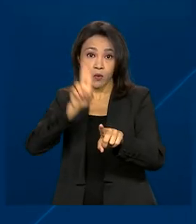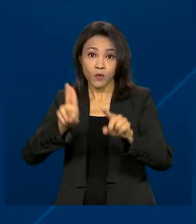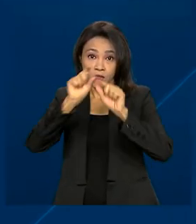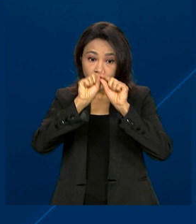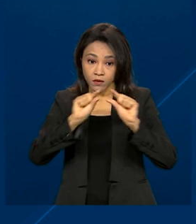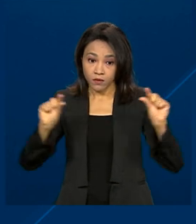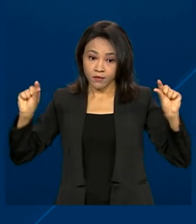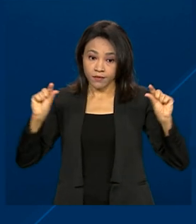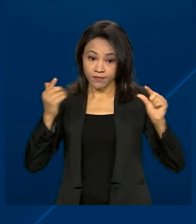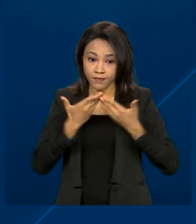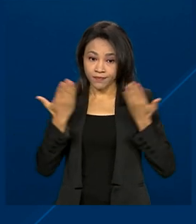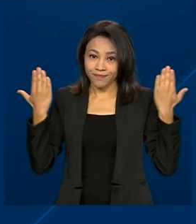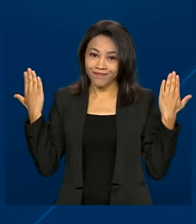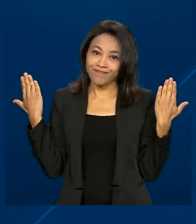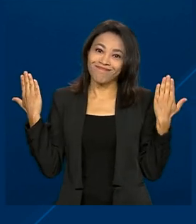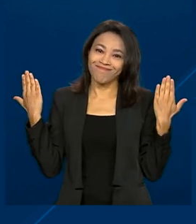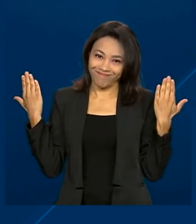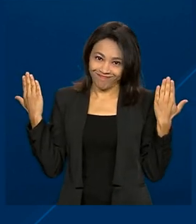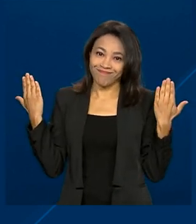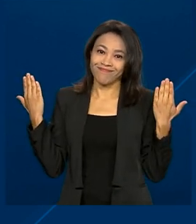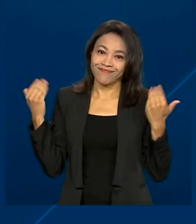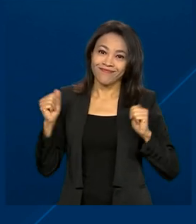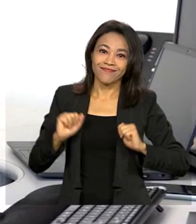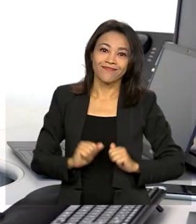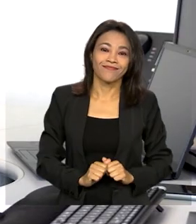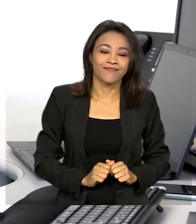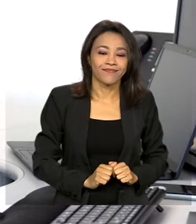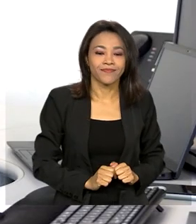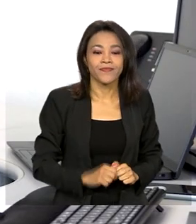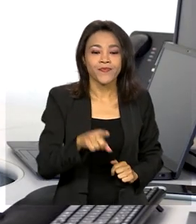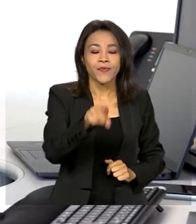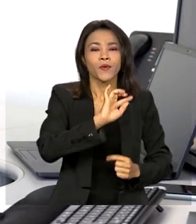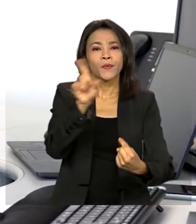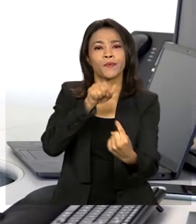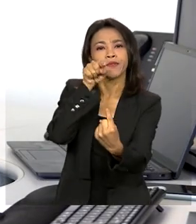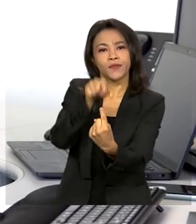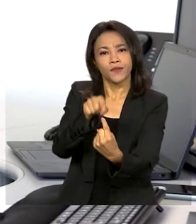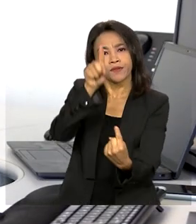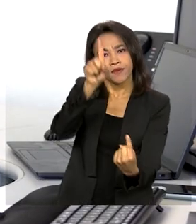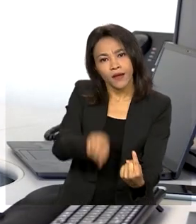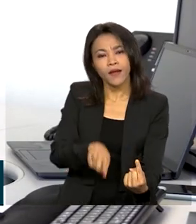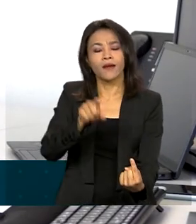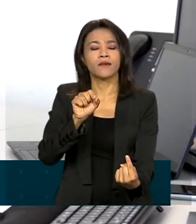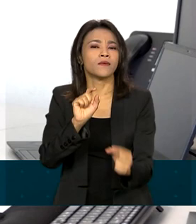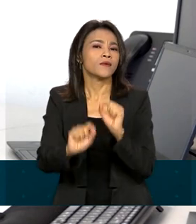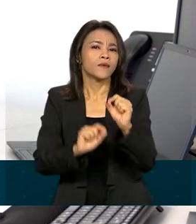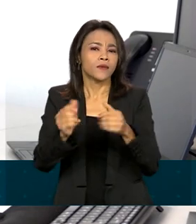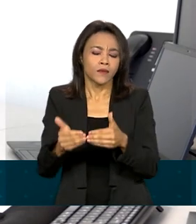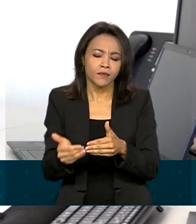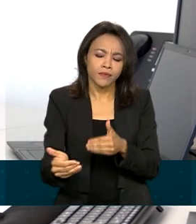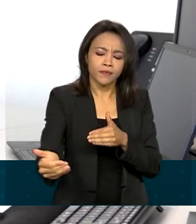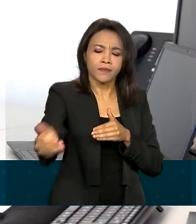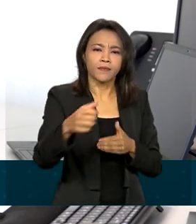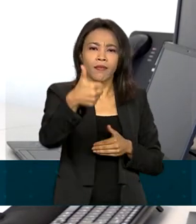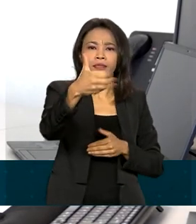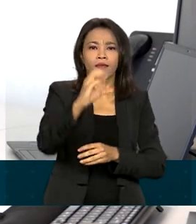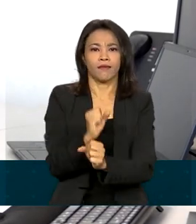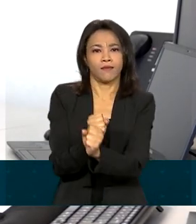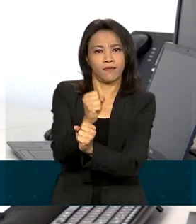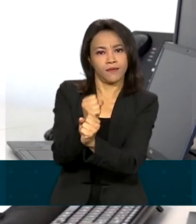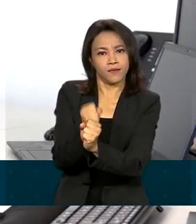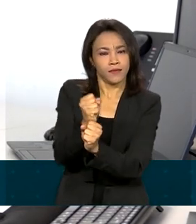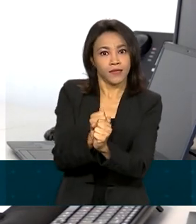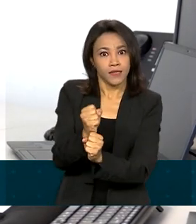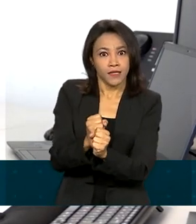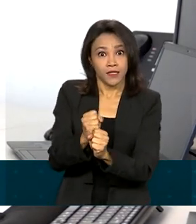meio da plataforma Participa Mais Brasil. O grande objetivo é alcançar nos próximos 10 anos o índice de